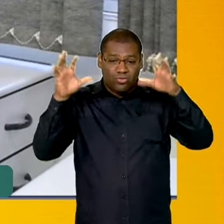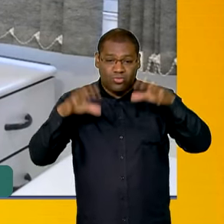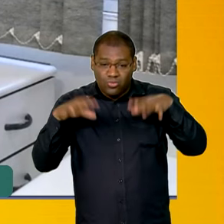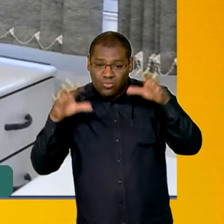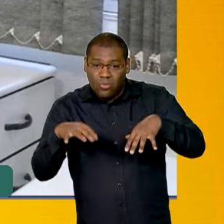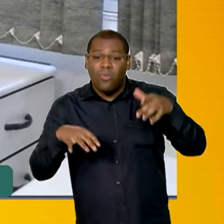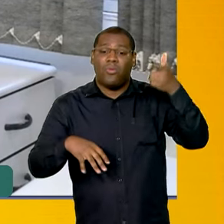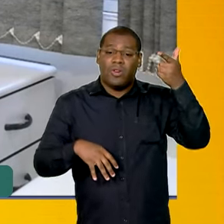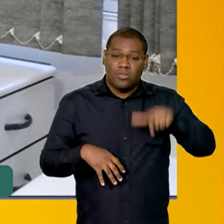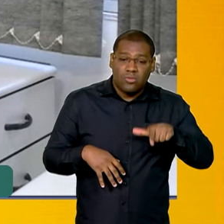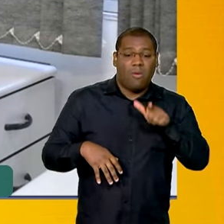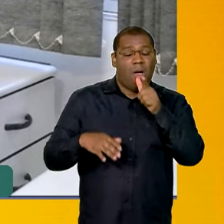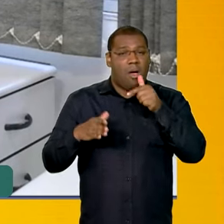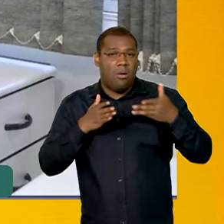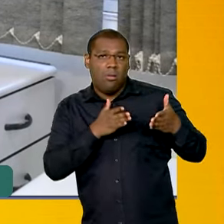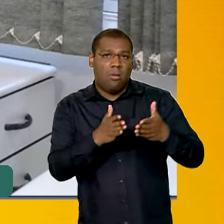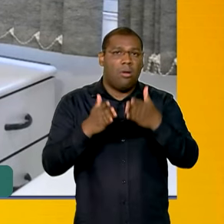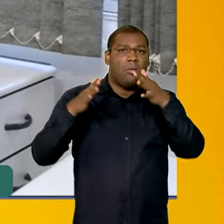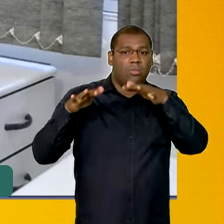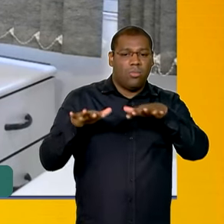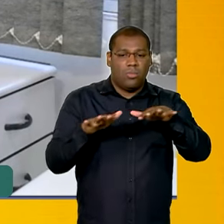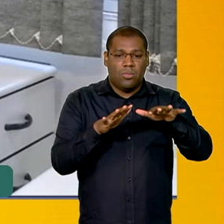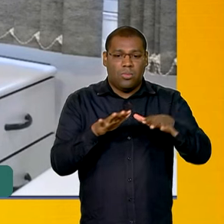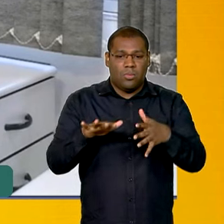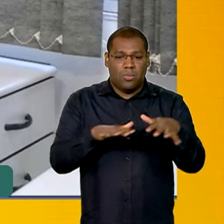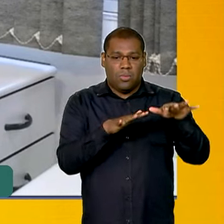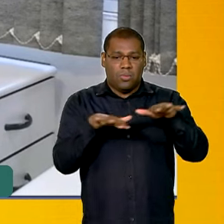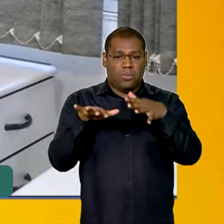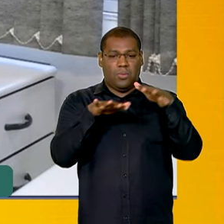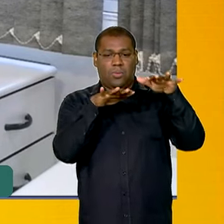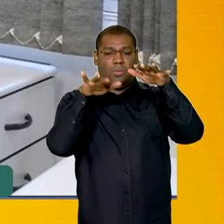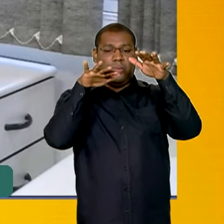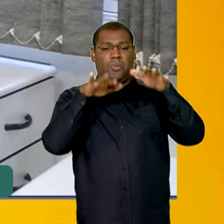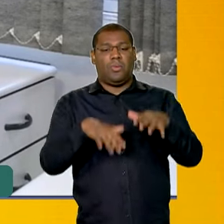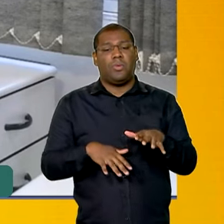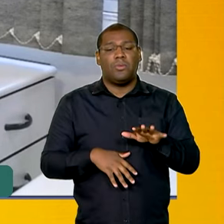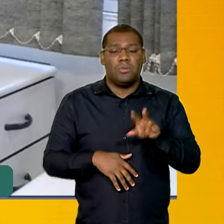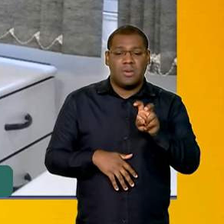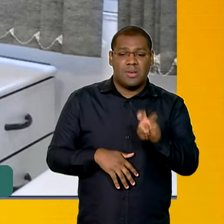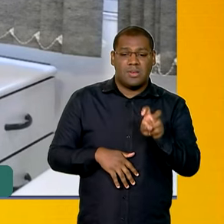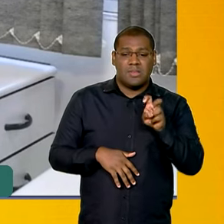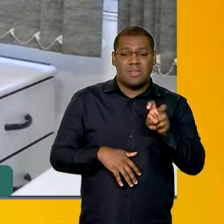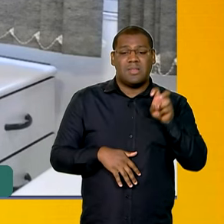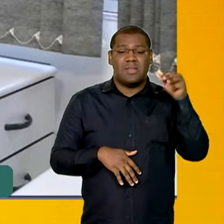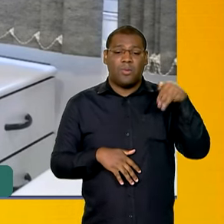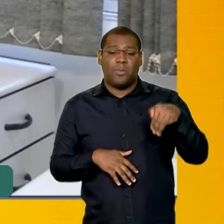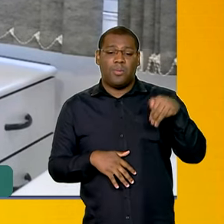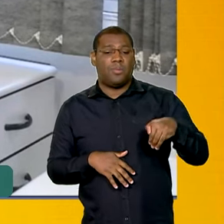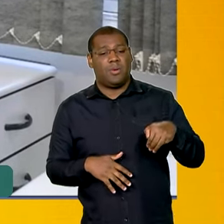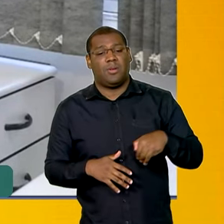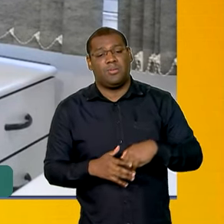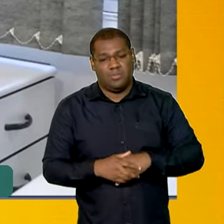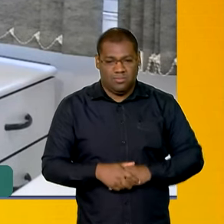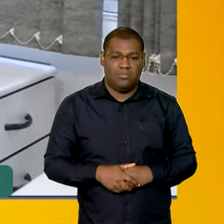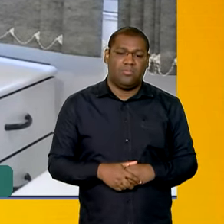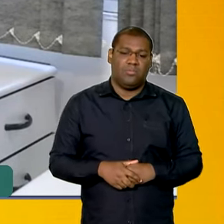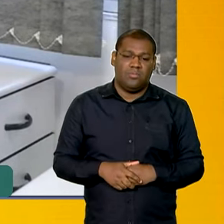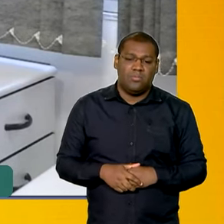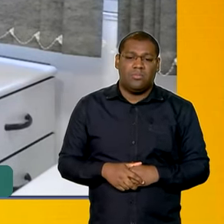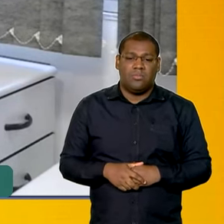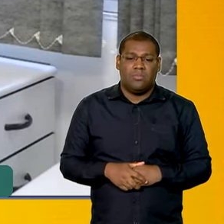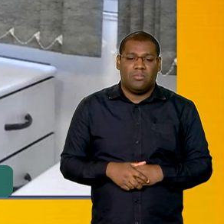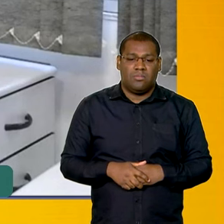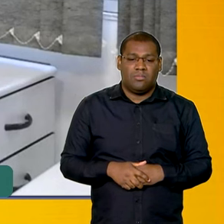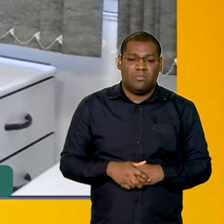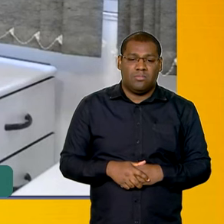Possivelmente não no patamar onde ele já esteve de 5,30 mas ali retornando um pouco acima dos 5 metros, onde